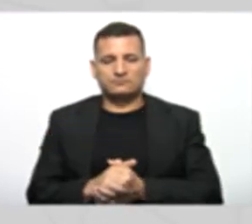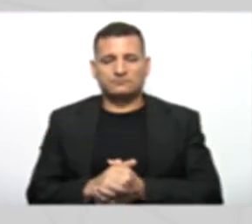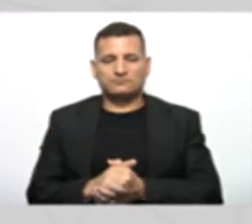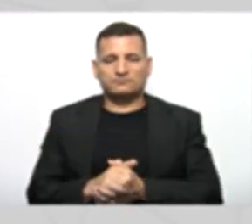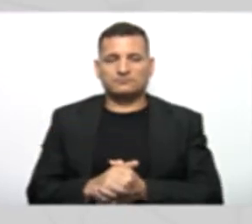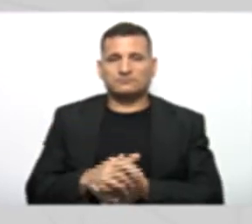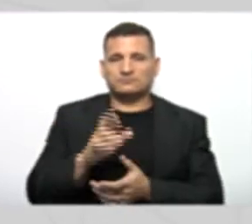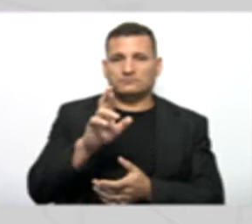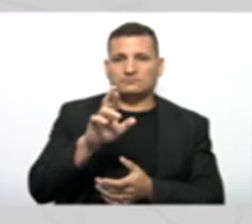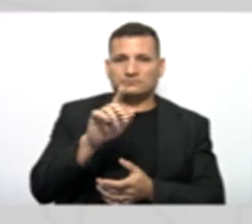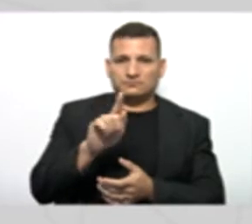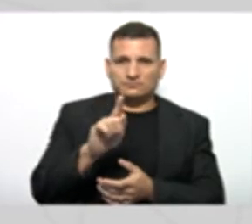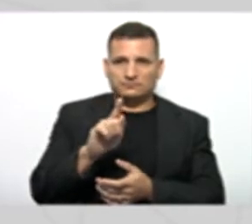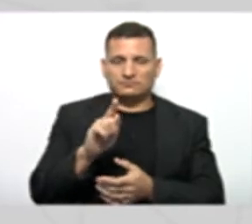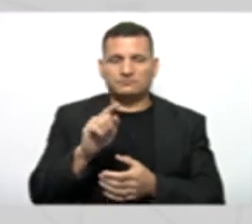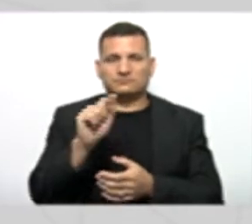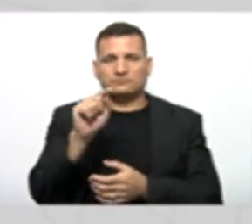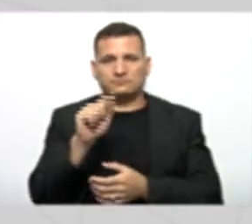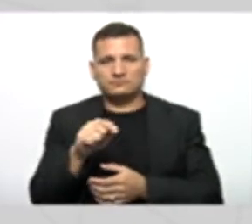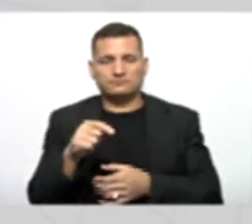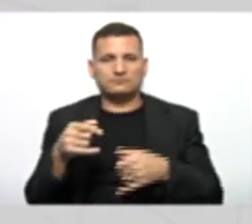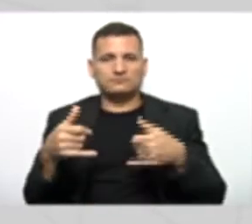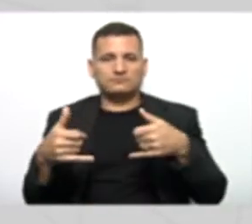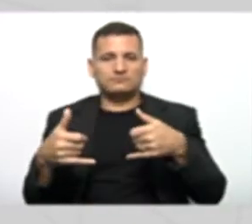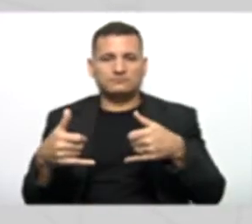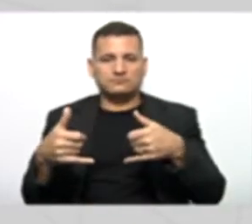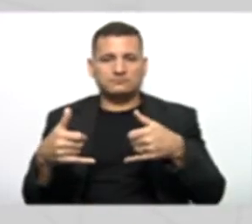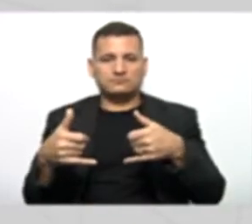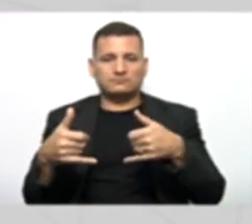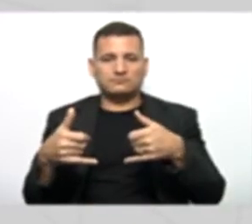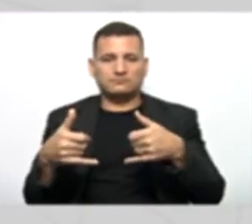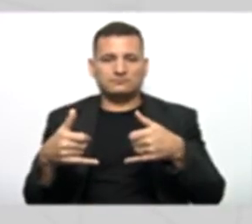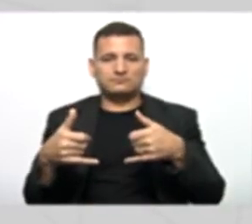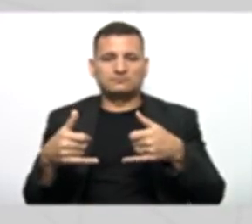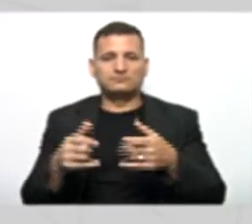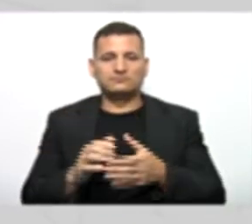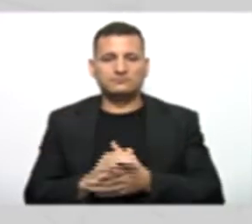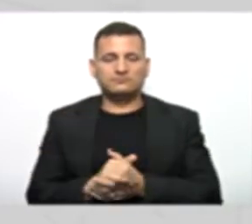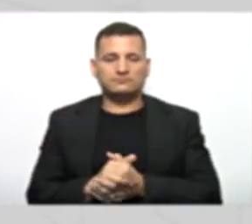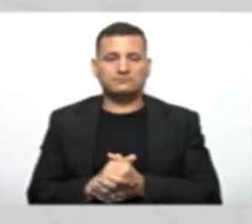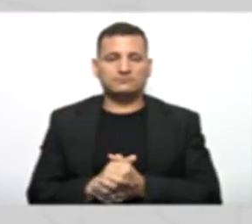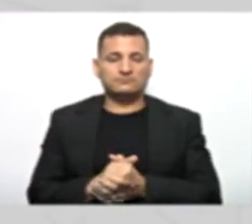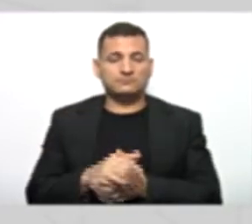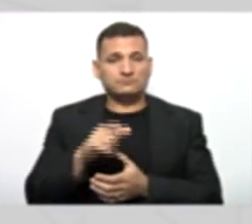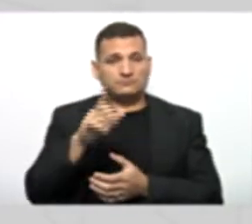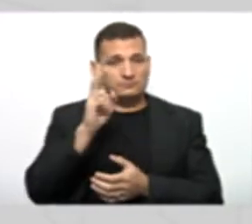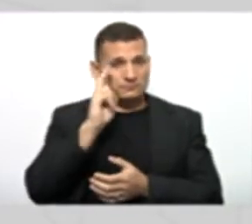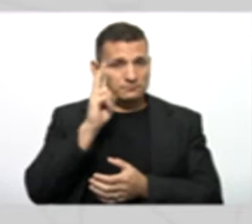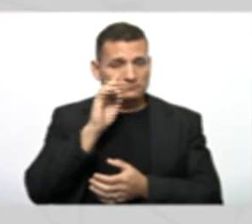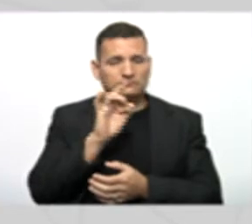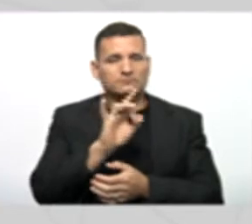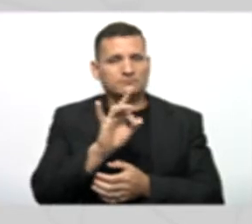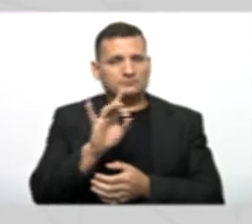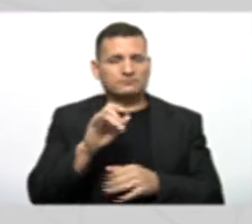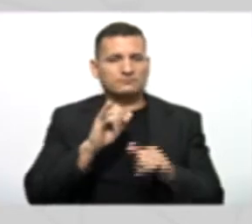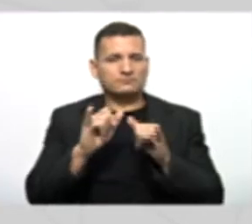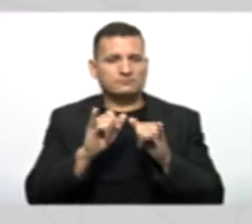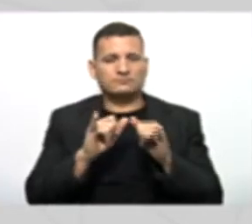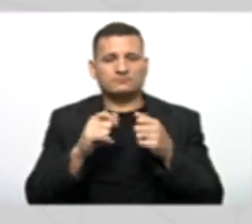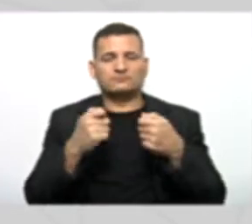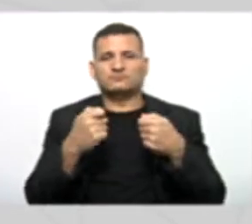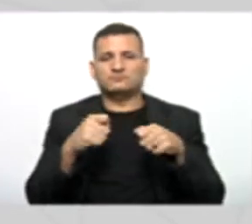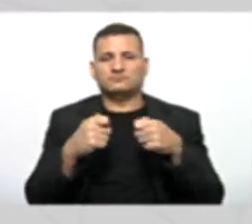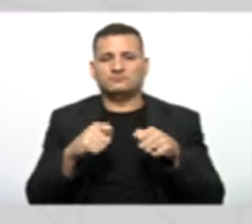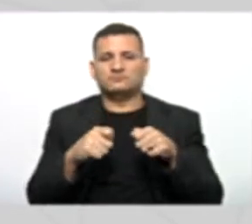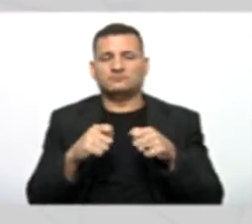RG Dois pontos Bota lá também O nosso jogo de chaves Vocês tem que lembrar Que para cada informação Que vocês vão mostrar